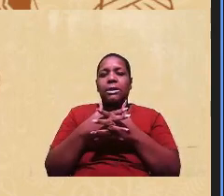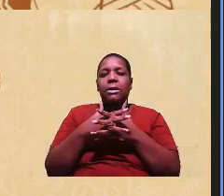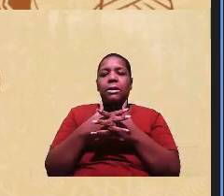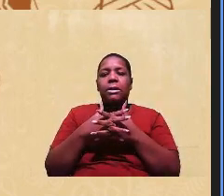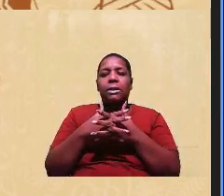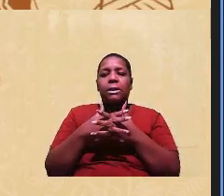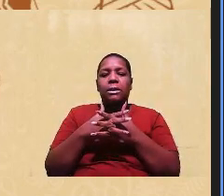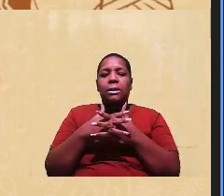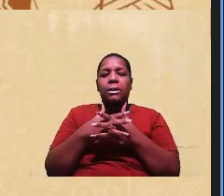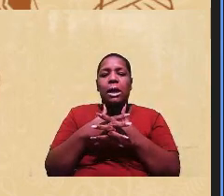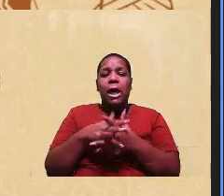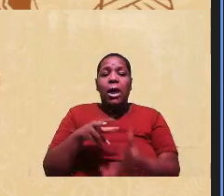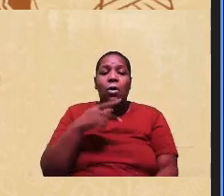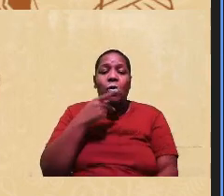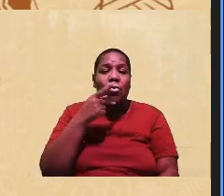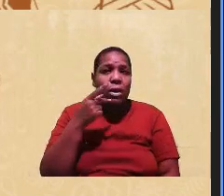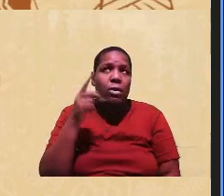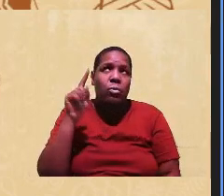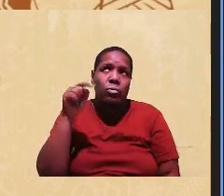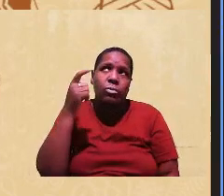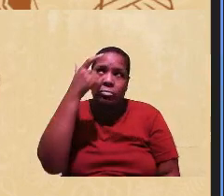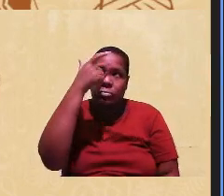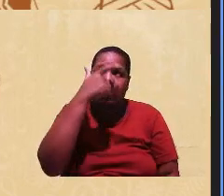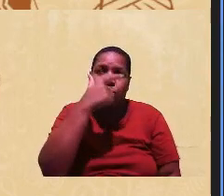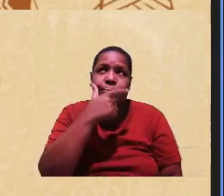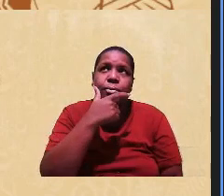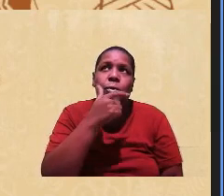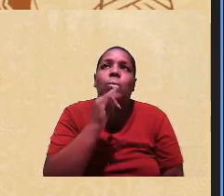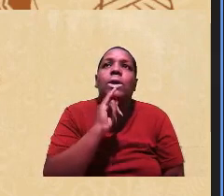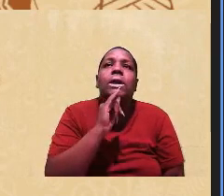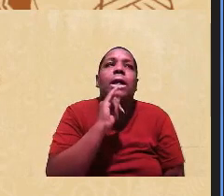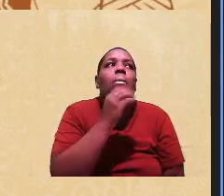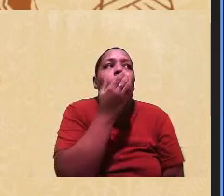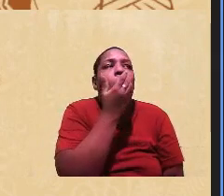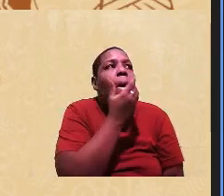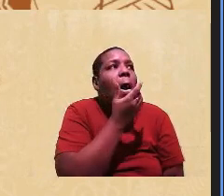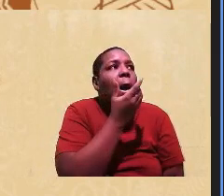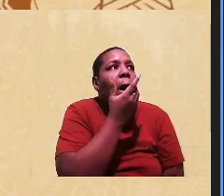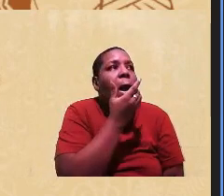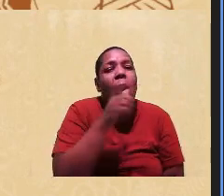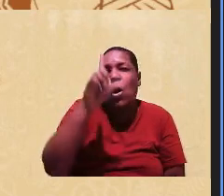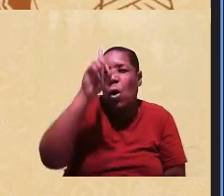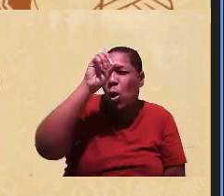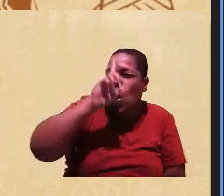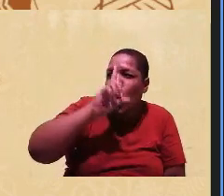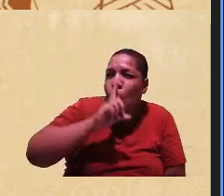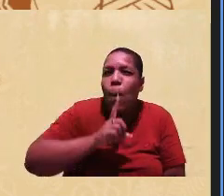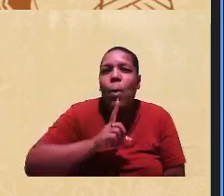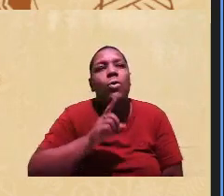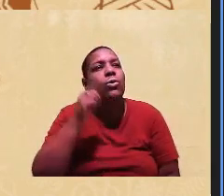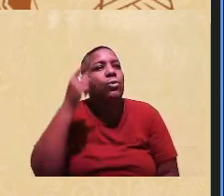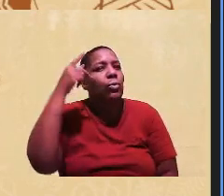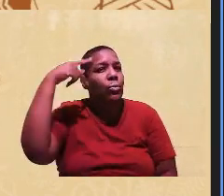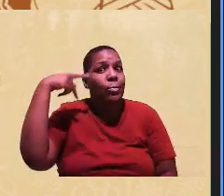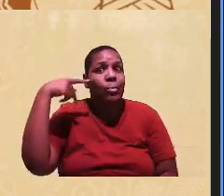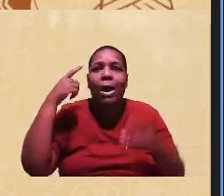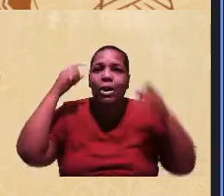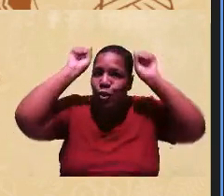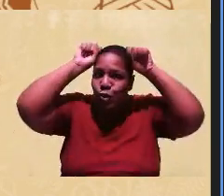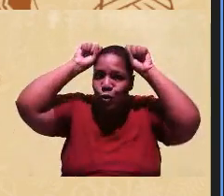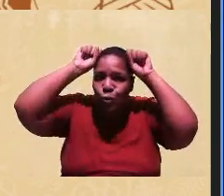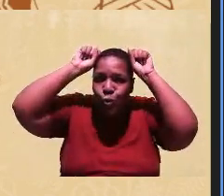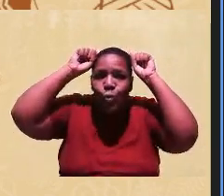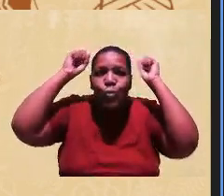Quando eu falo do acentuado, é tipo um loiro, um perfil chucha, angélica,